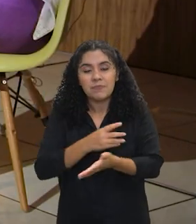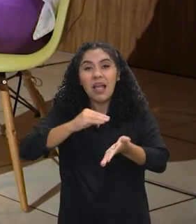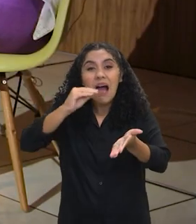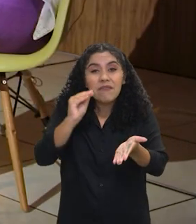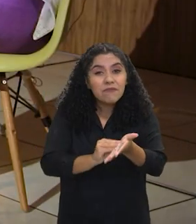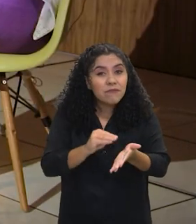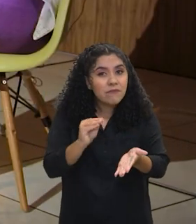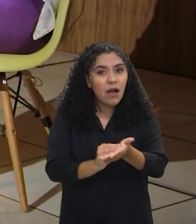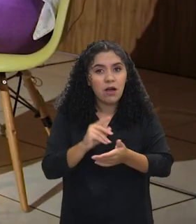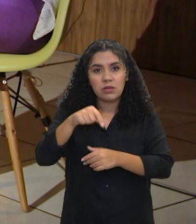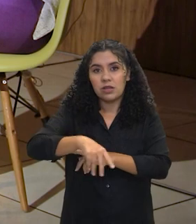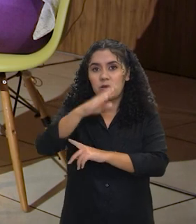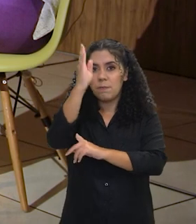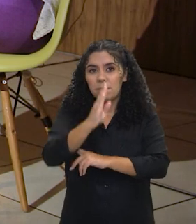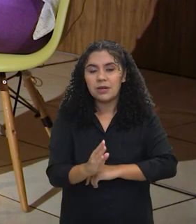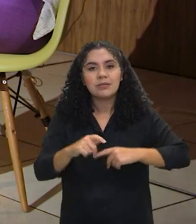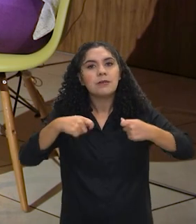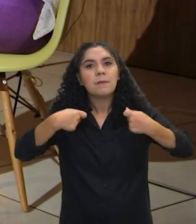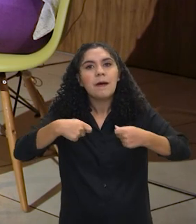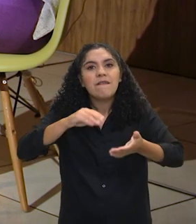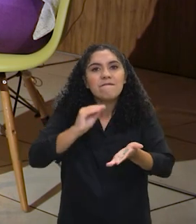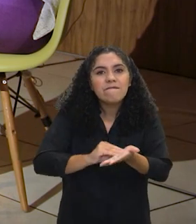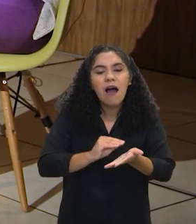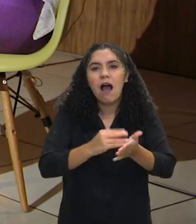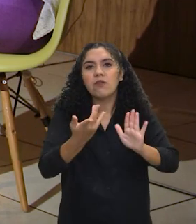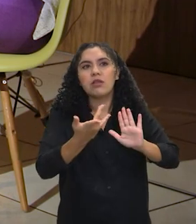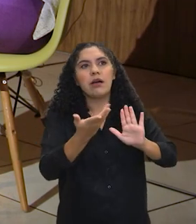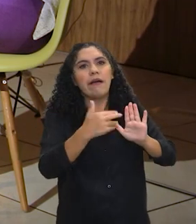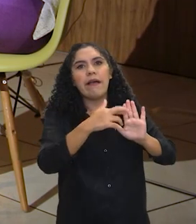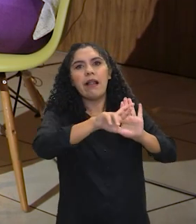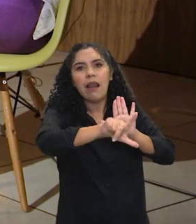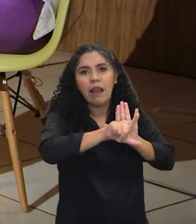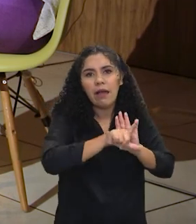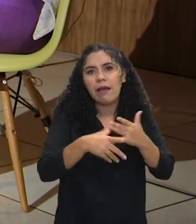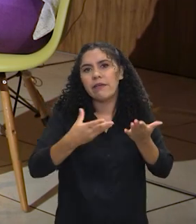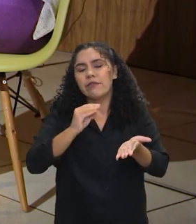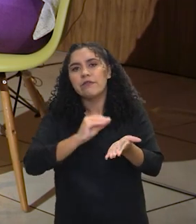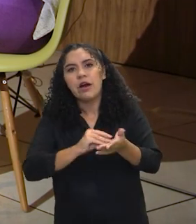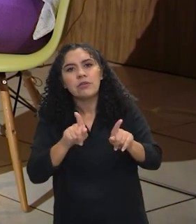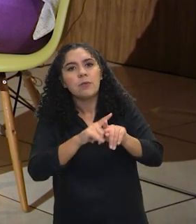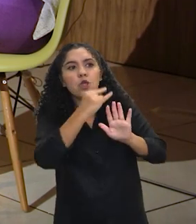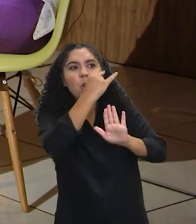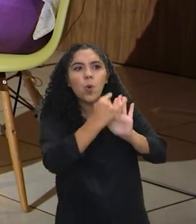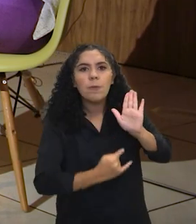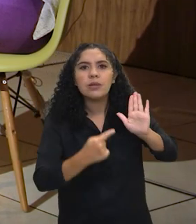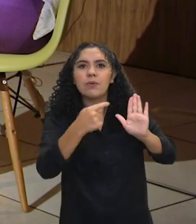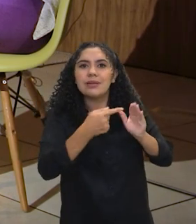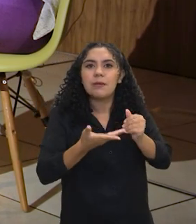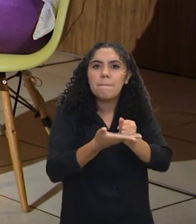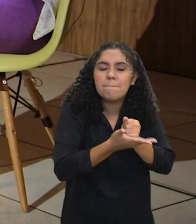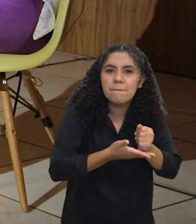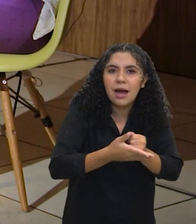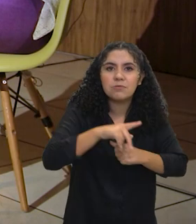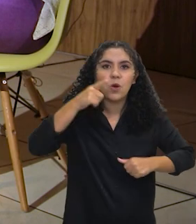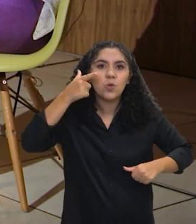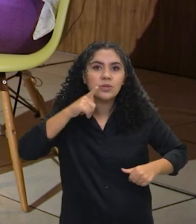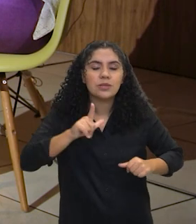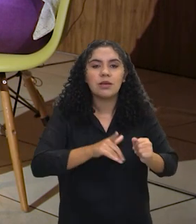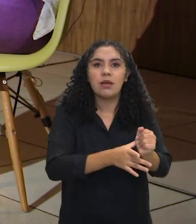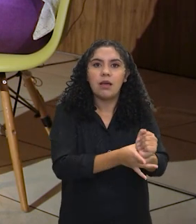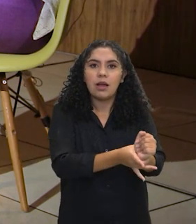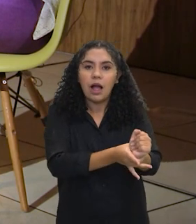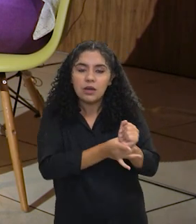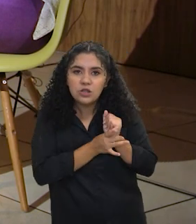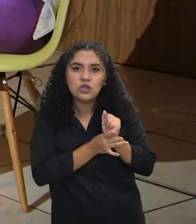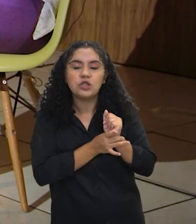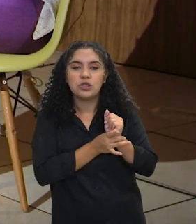carência do Brasil de ter um marco regulatório para enfrentar as fake news, para enfrentar o discurso de ódio, é porque você, com os